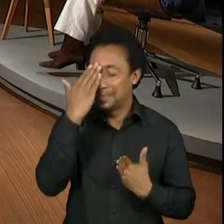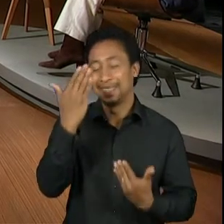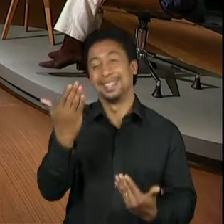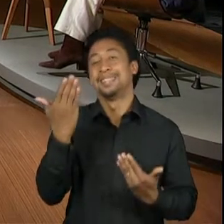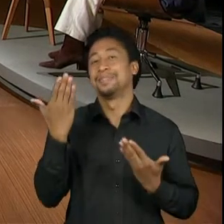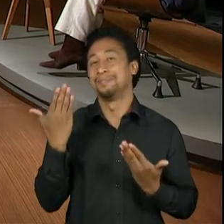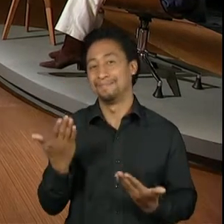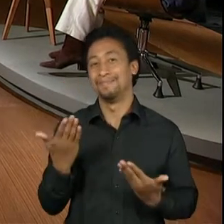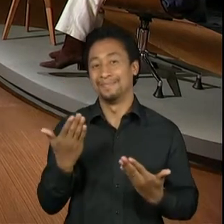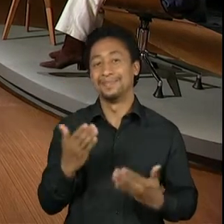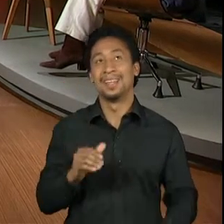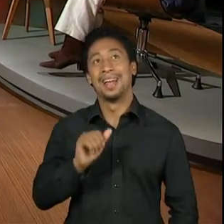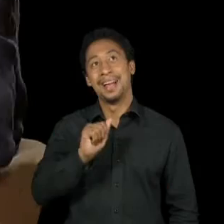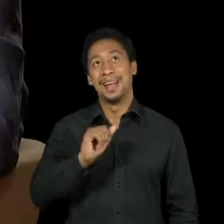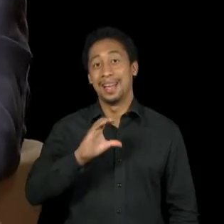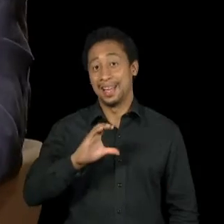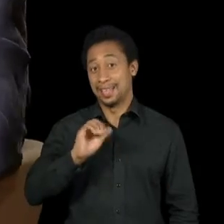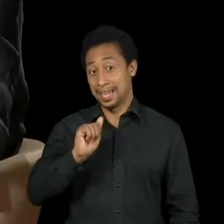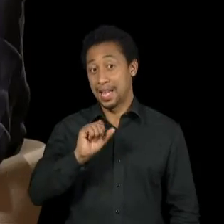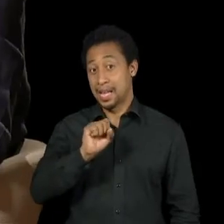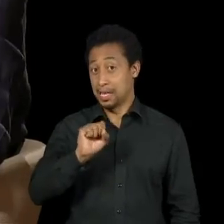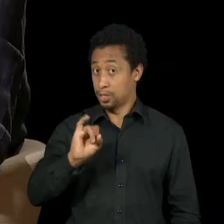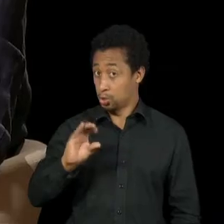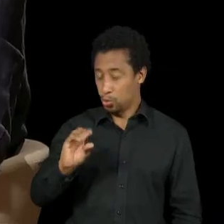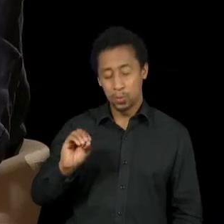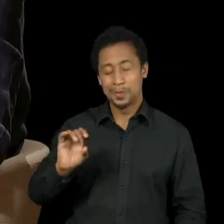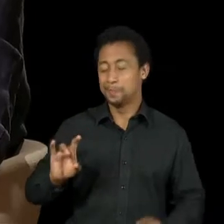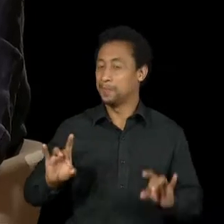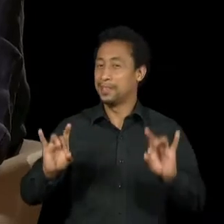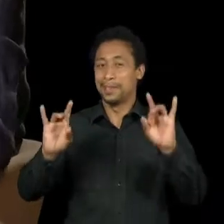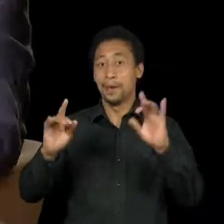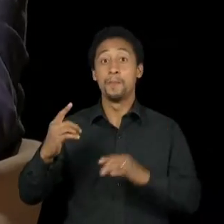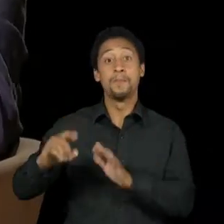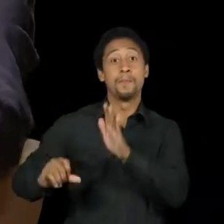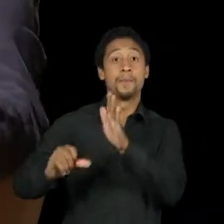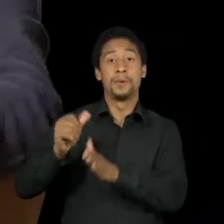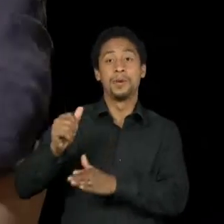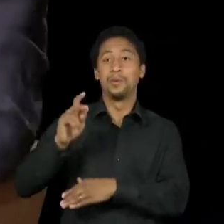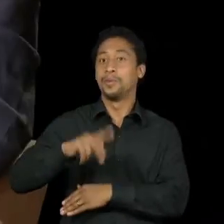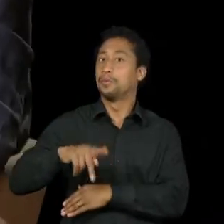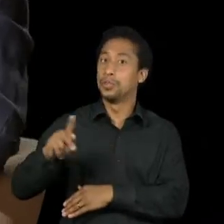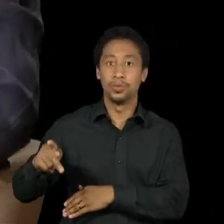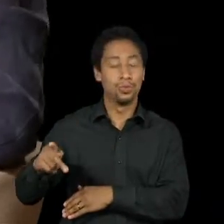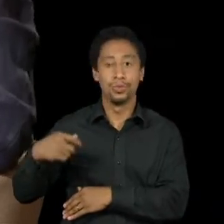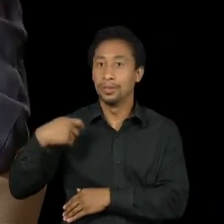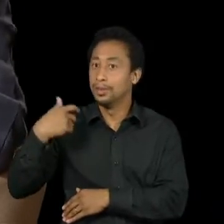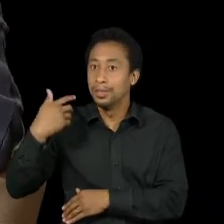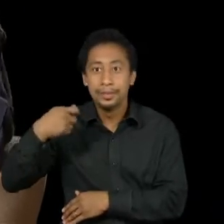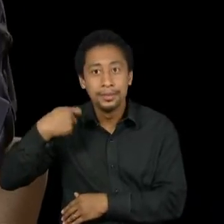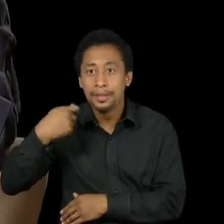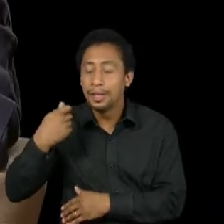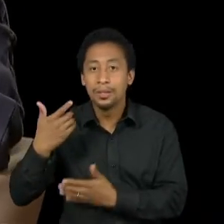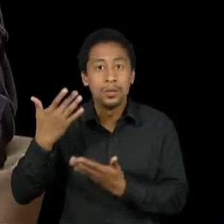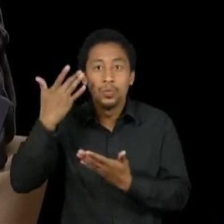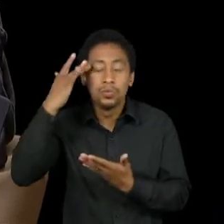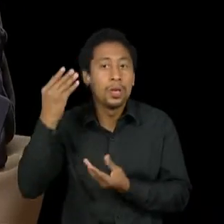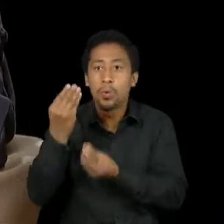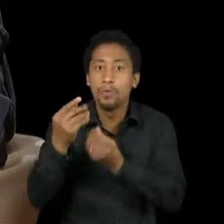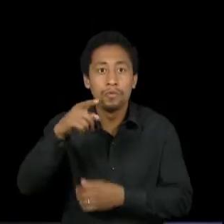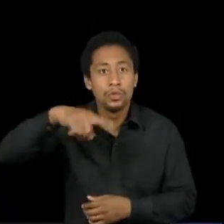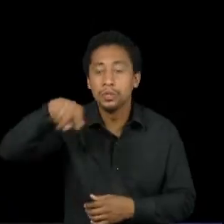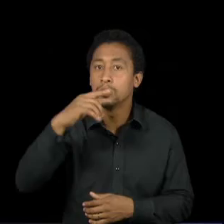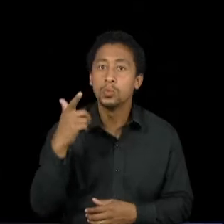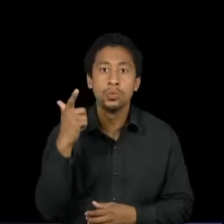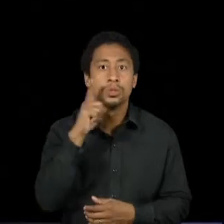é uma pessoa muito especial. Ele foi meu primeiro professor de teatro. Eu sei como é que vocês pesquisam muito,